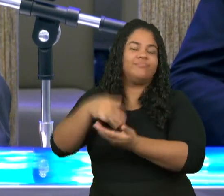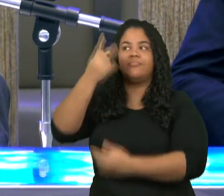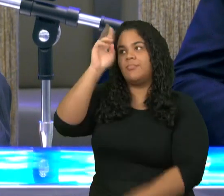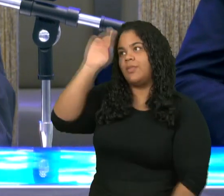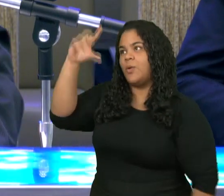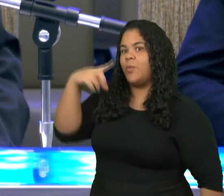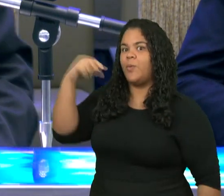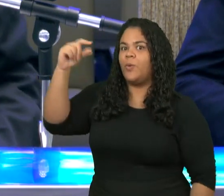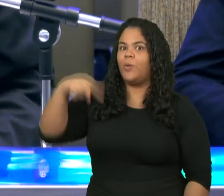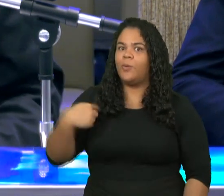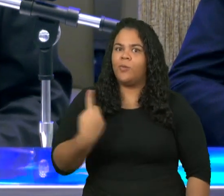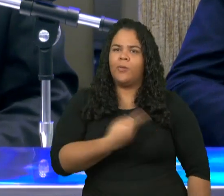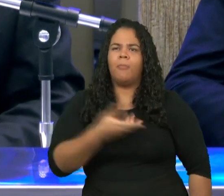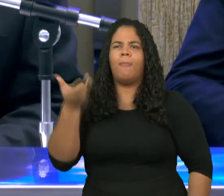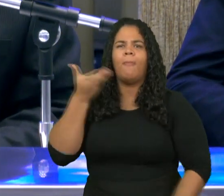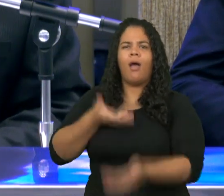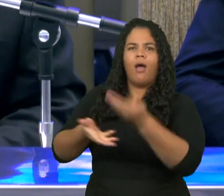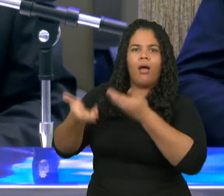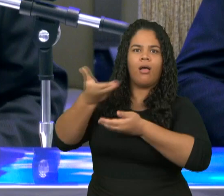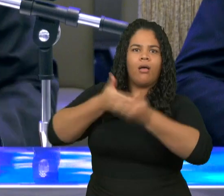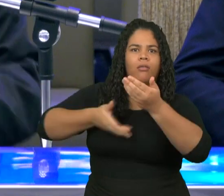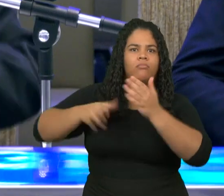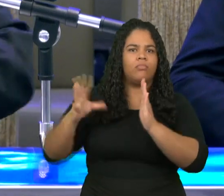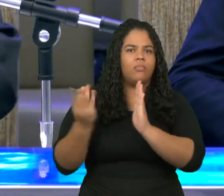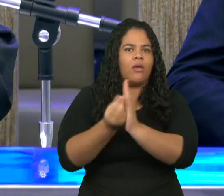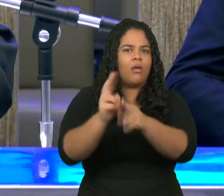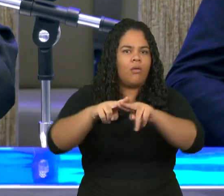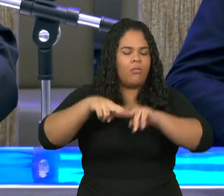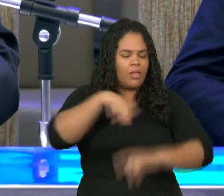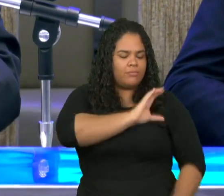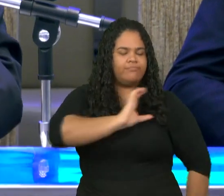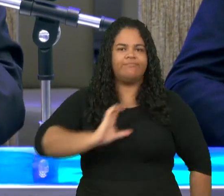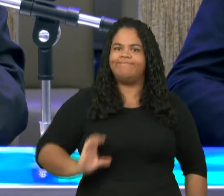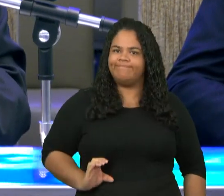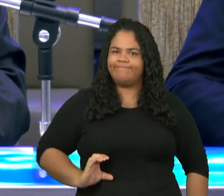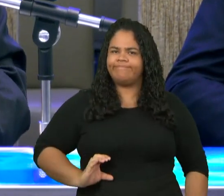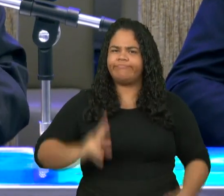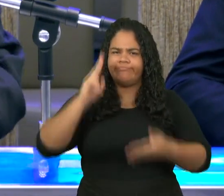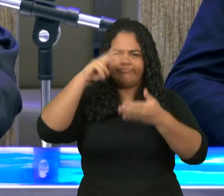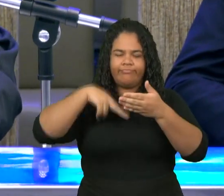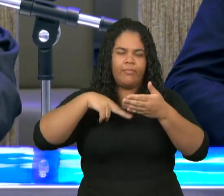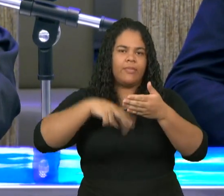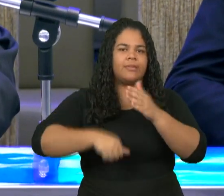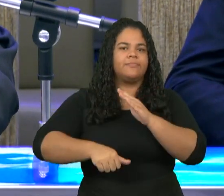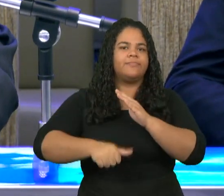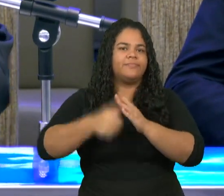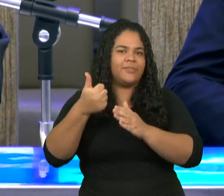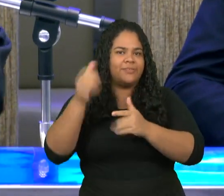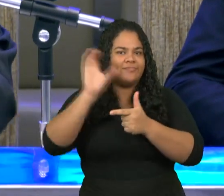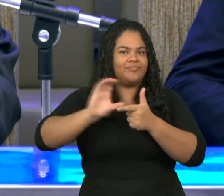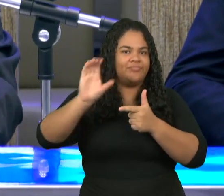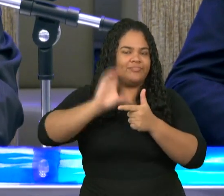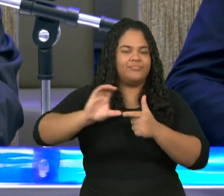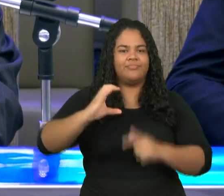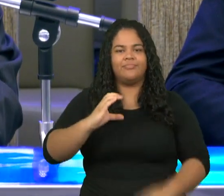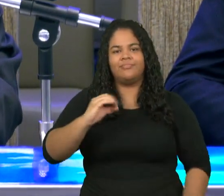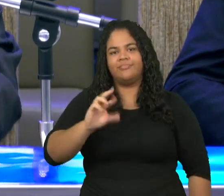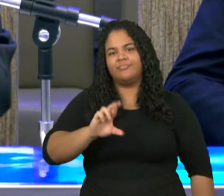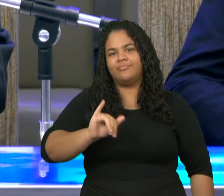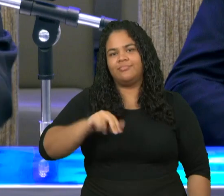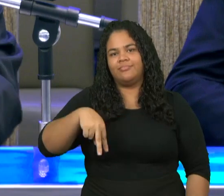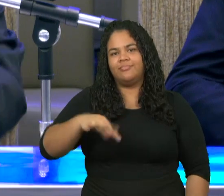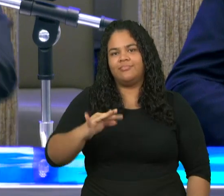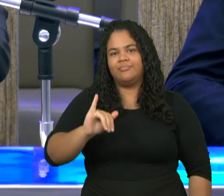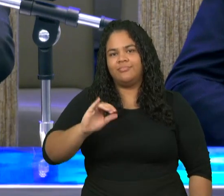comunhão de Cristo diz o apóstolo São Paulo leia 1 Coríntios capítulo 1 e o versículo 9 por